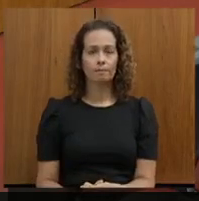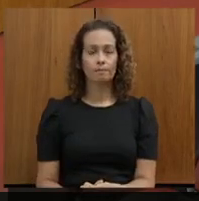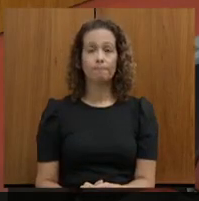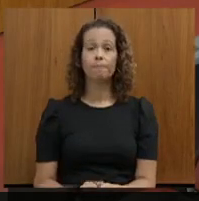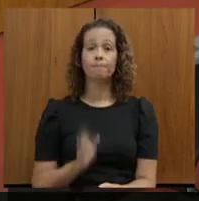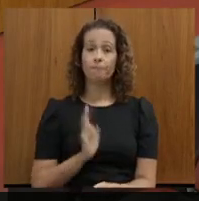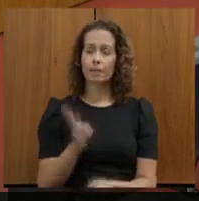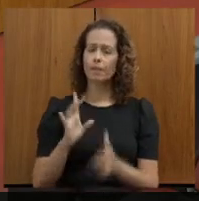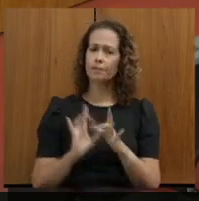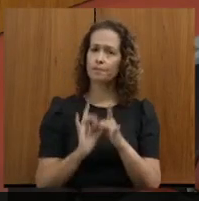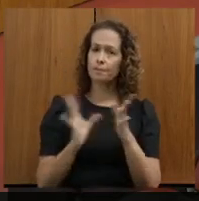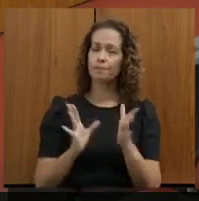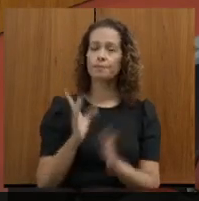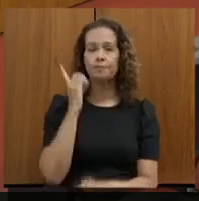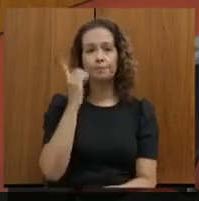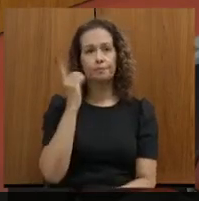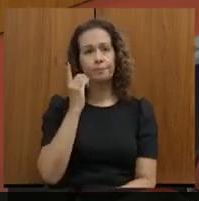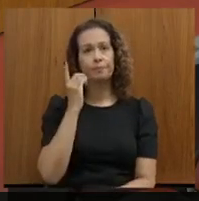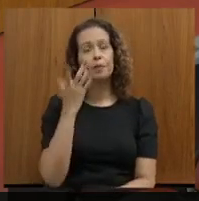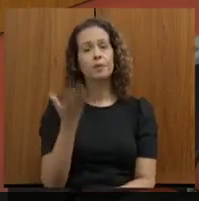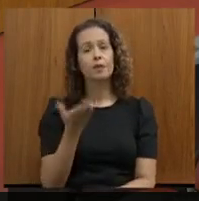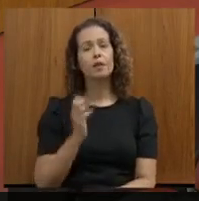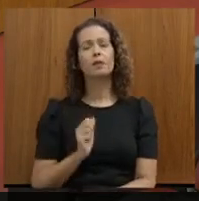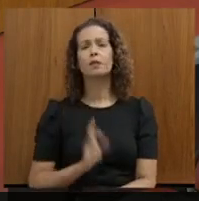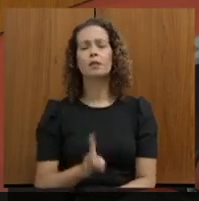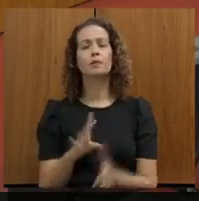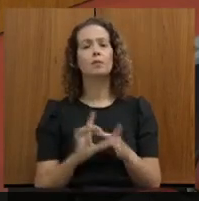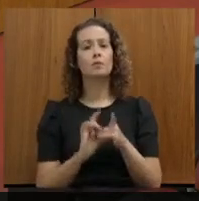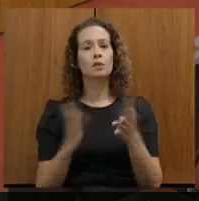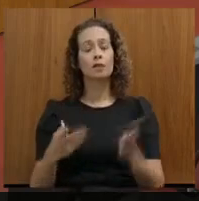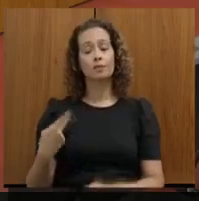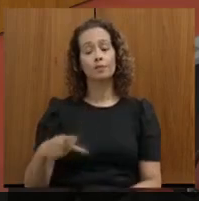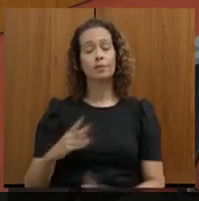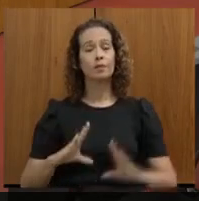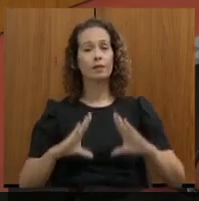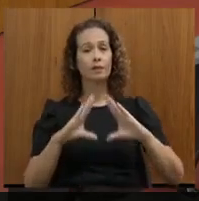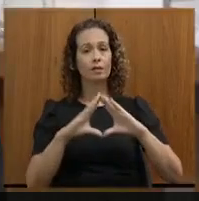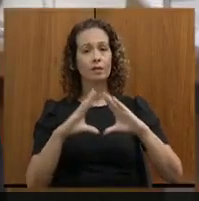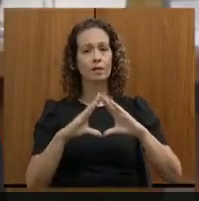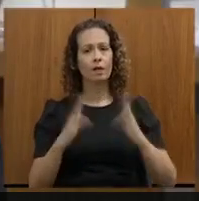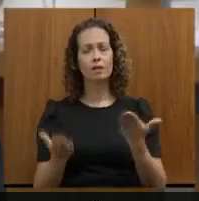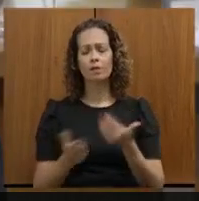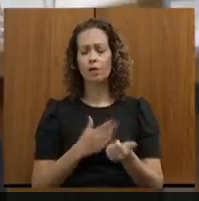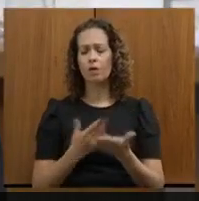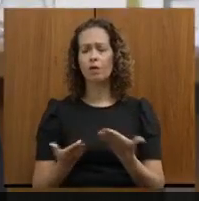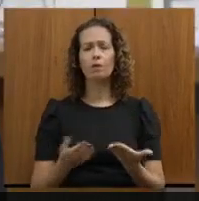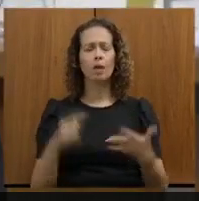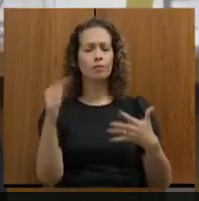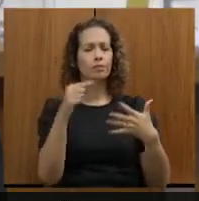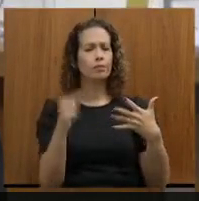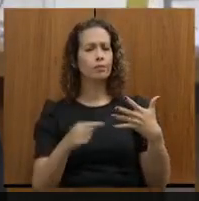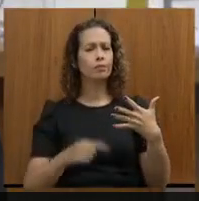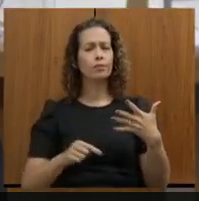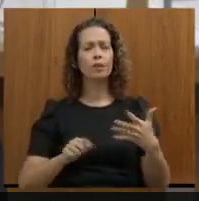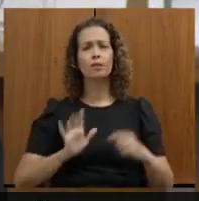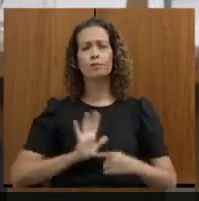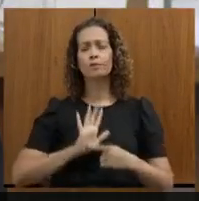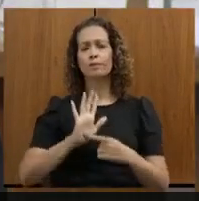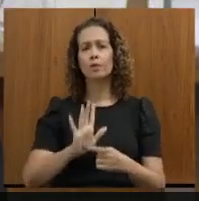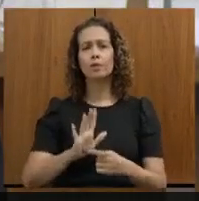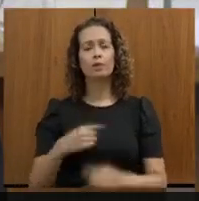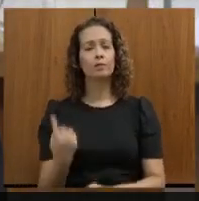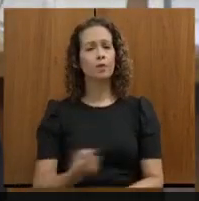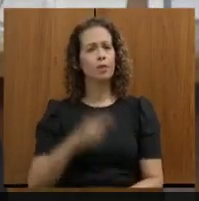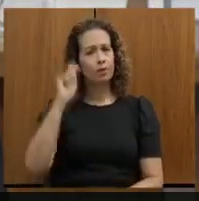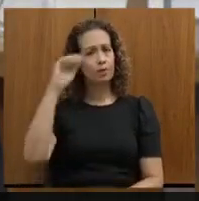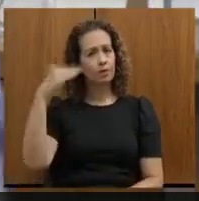à disposição, deputado. Estamos sempre à sua disposição, à disposição dessa casa para qualquer esclarecimento, qualquer aprofundamento, para nós vai ser